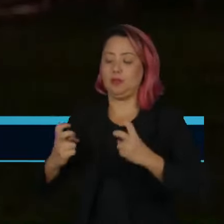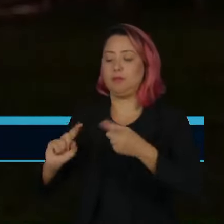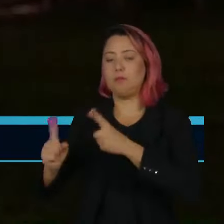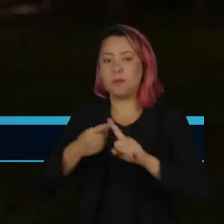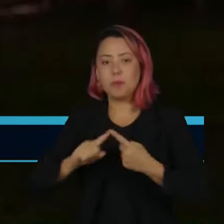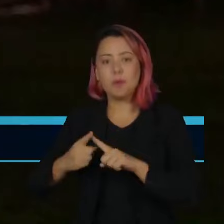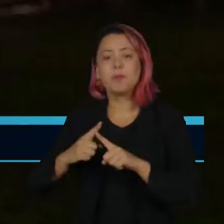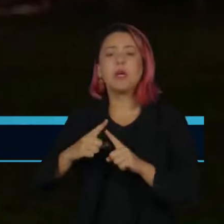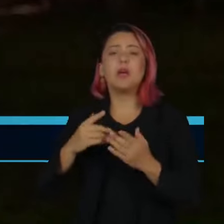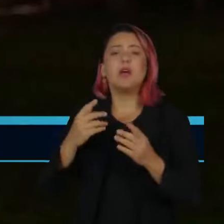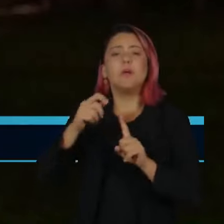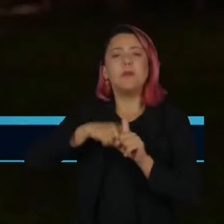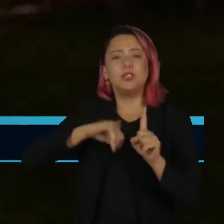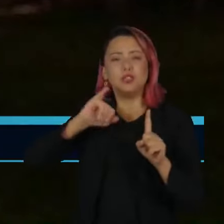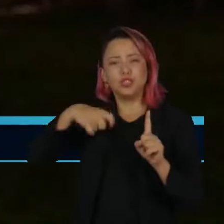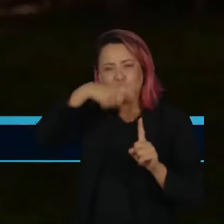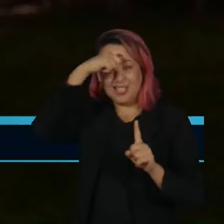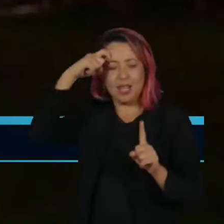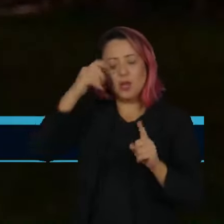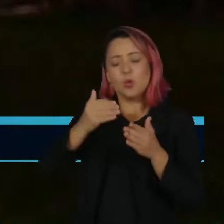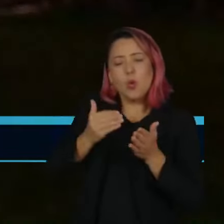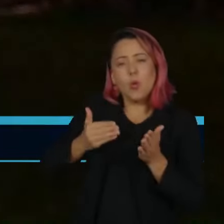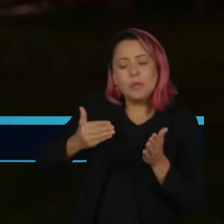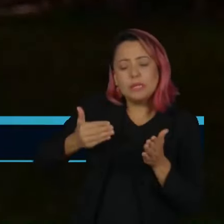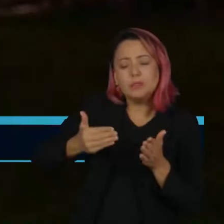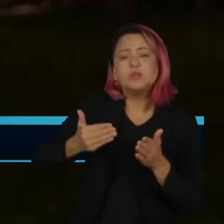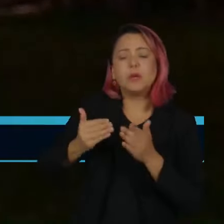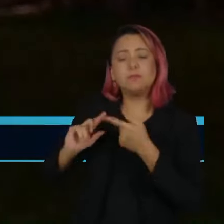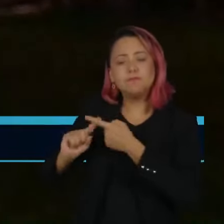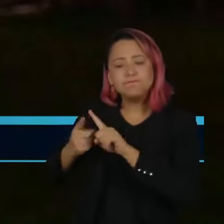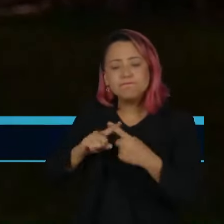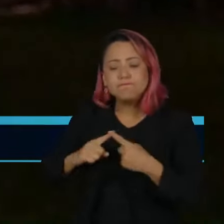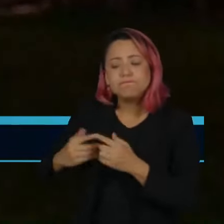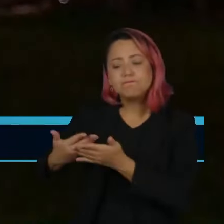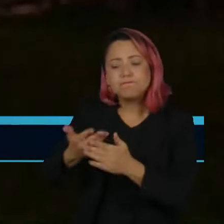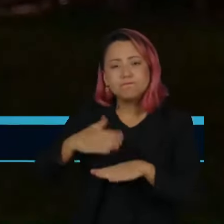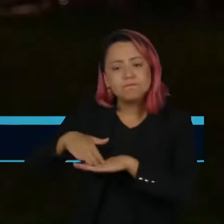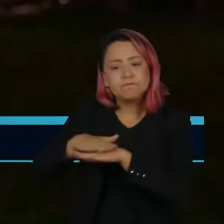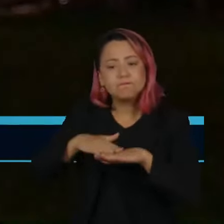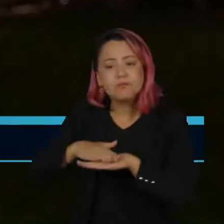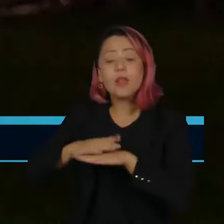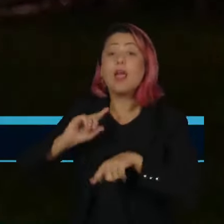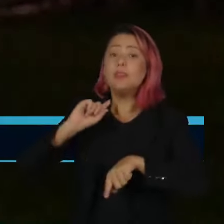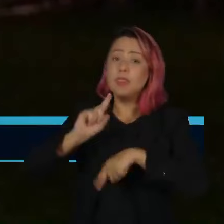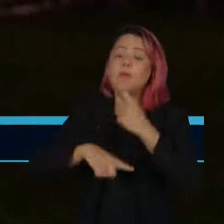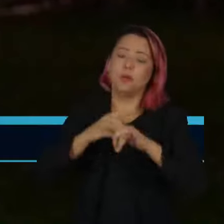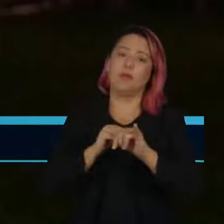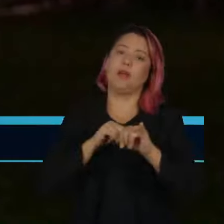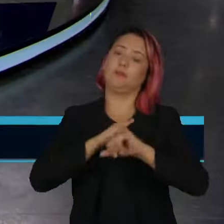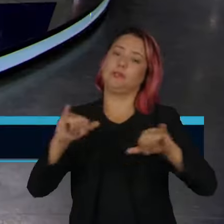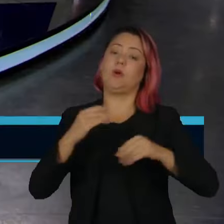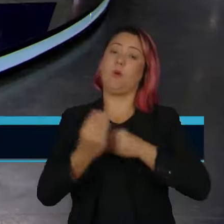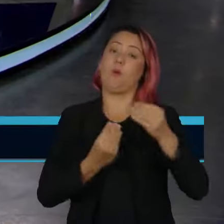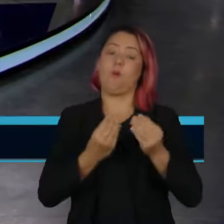dias de janeiro, e que somente depois disso é que vai decidir sobre a tramitação do texto.